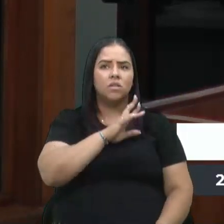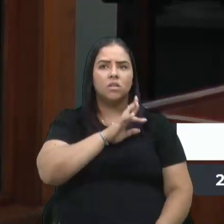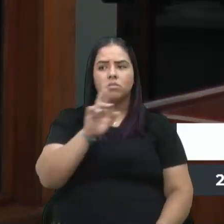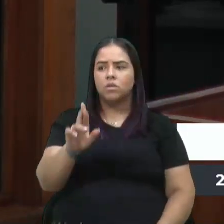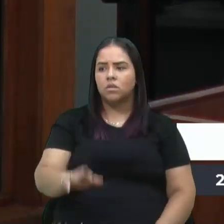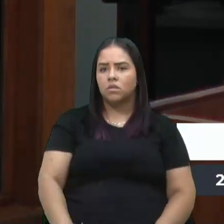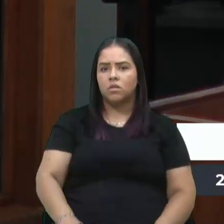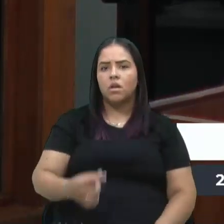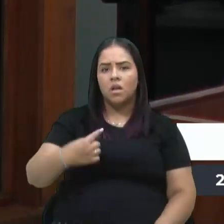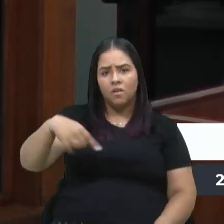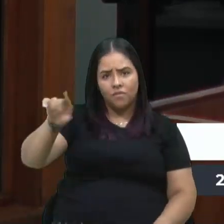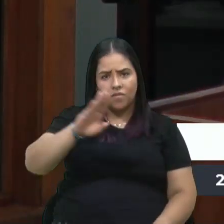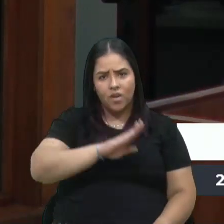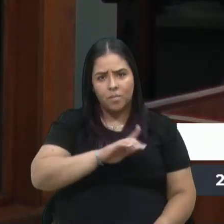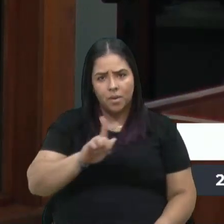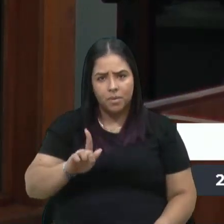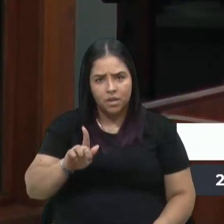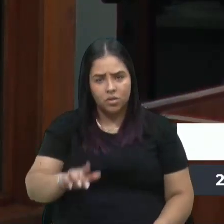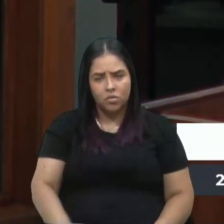vai para Bento.